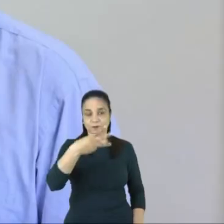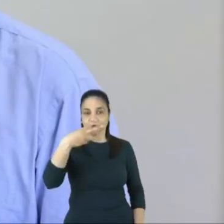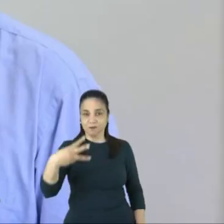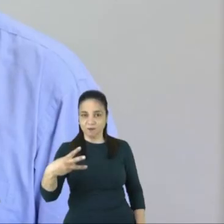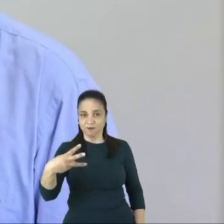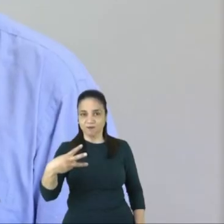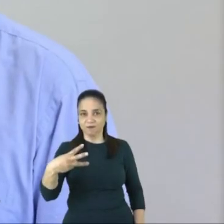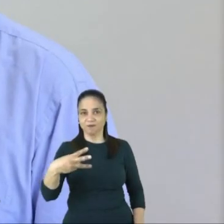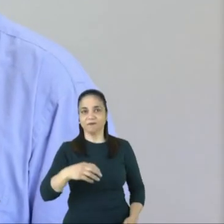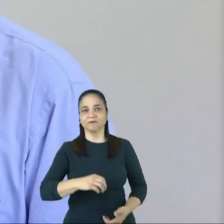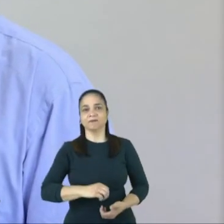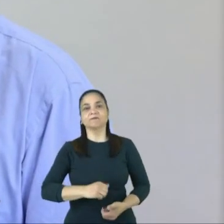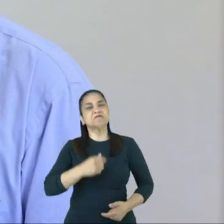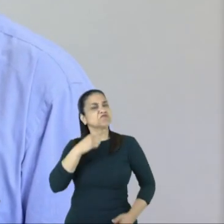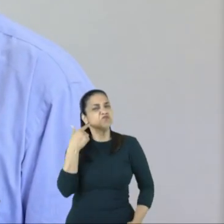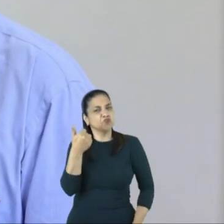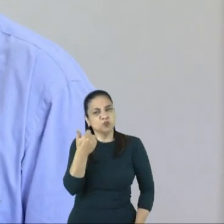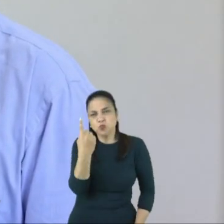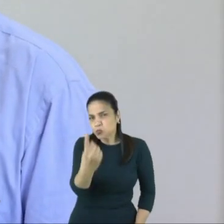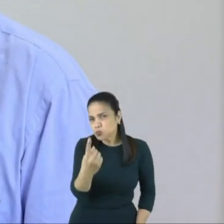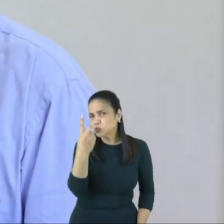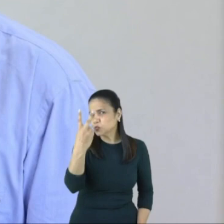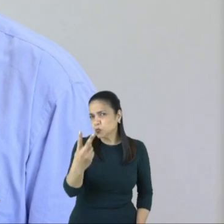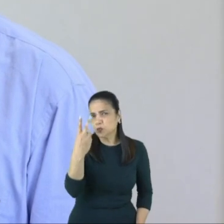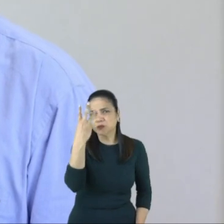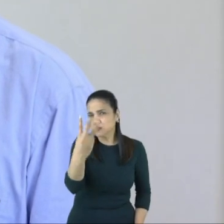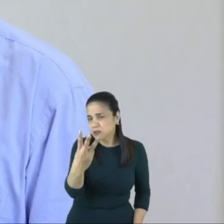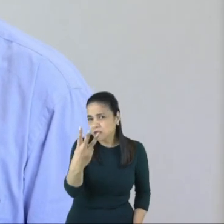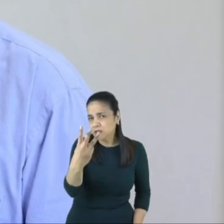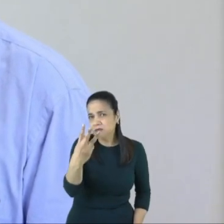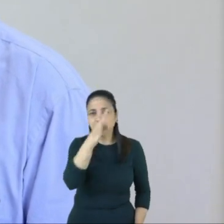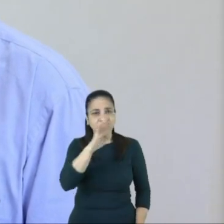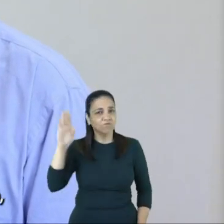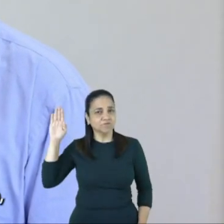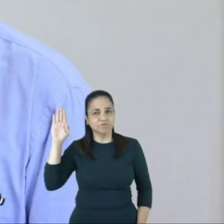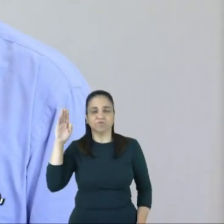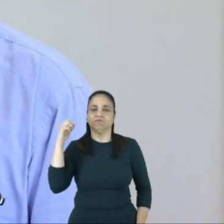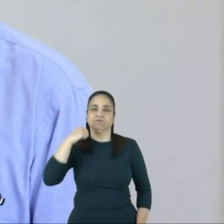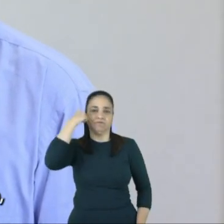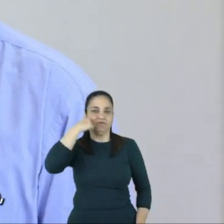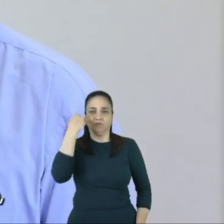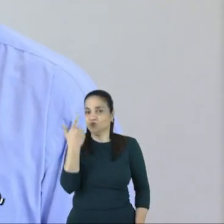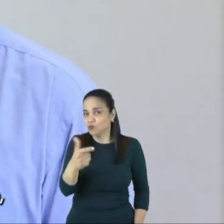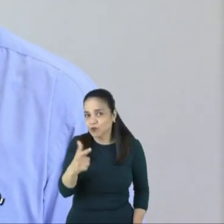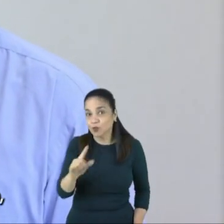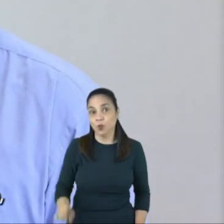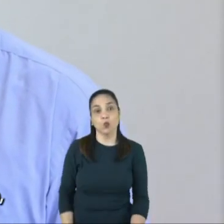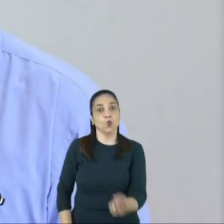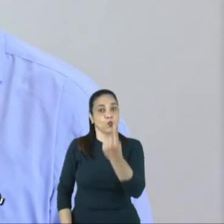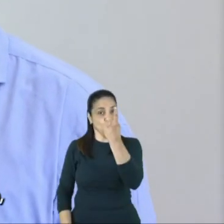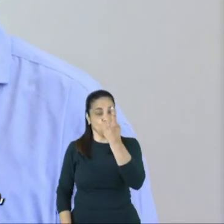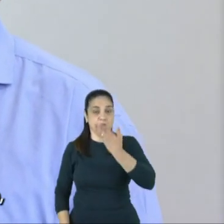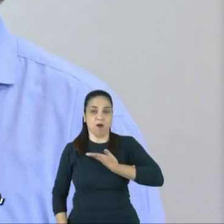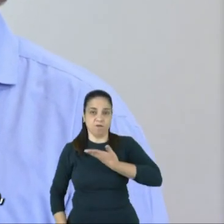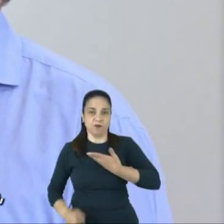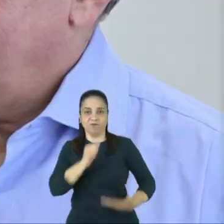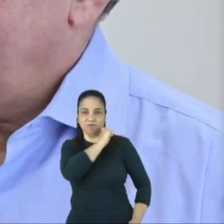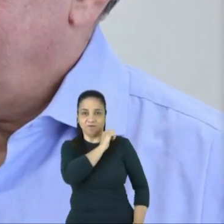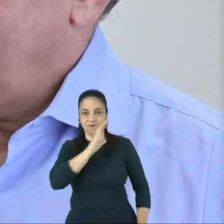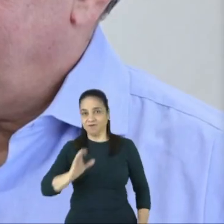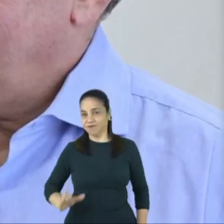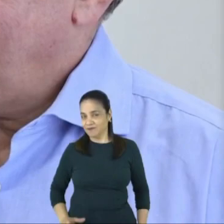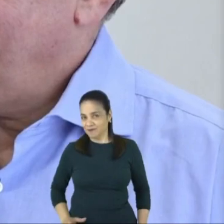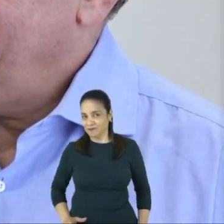Eu não tenho dois nem três candidatos ao Senado, tenho o companheiro André siciliano